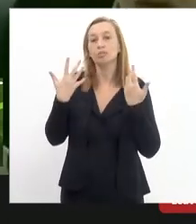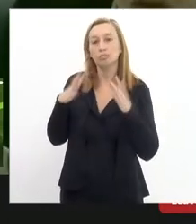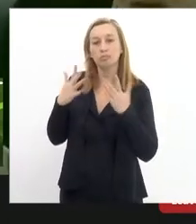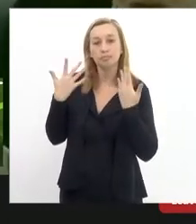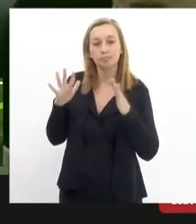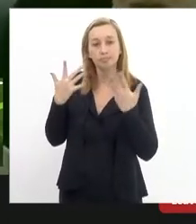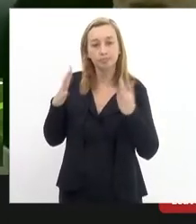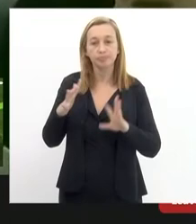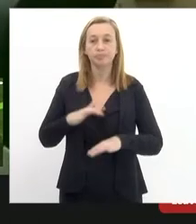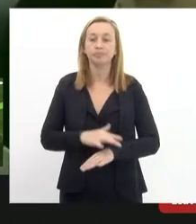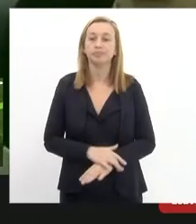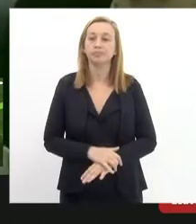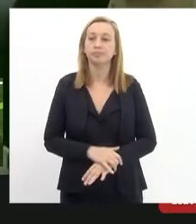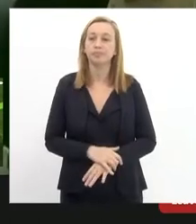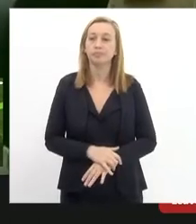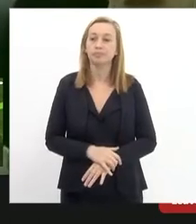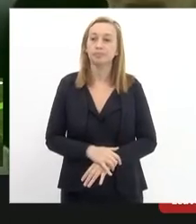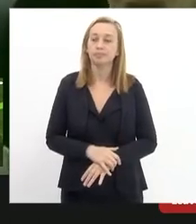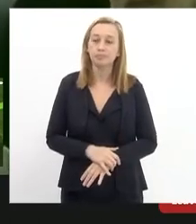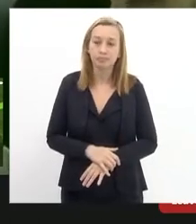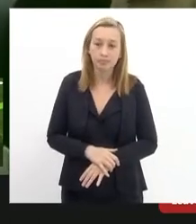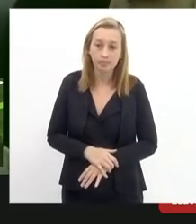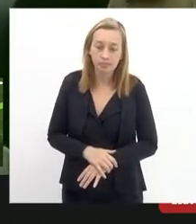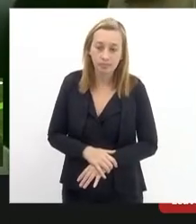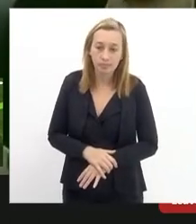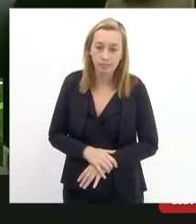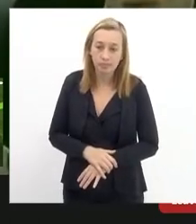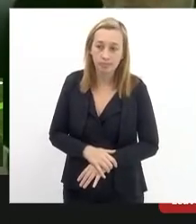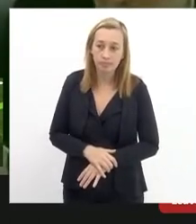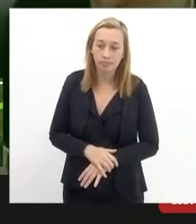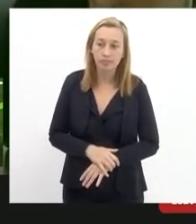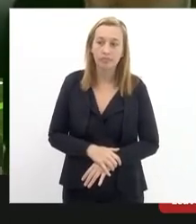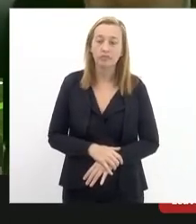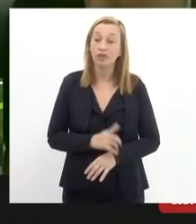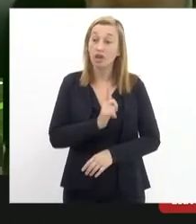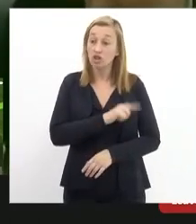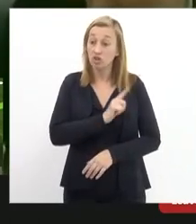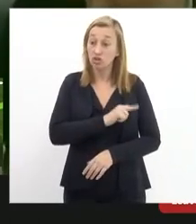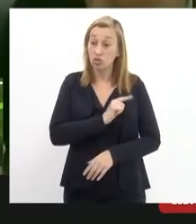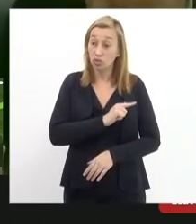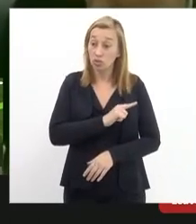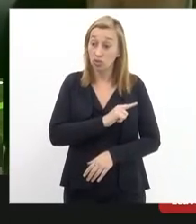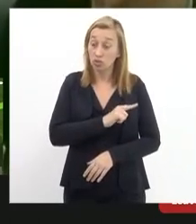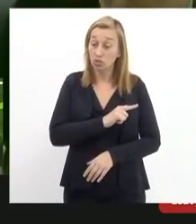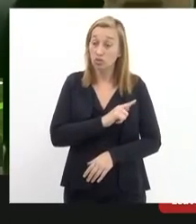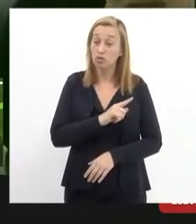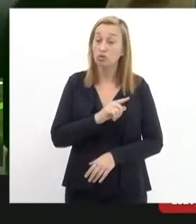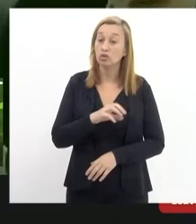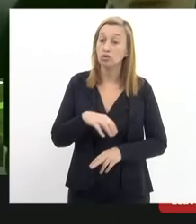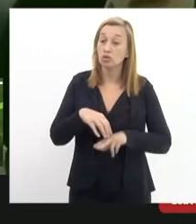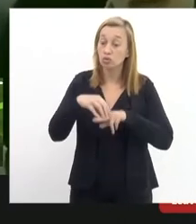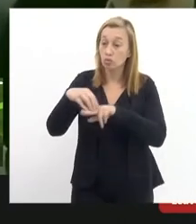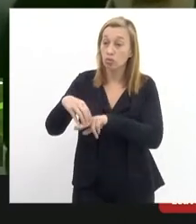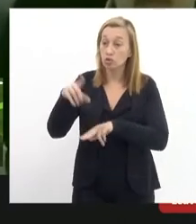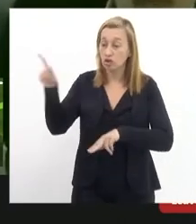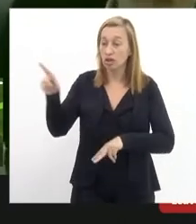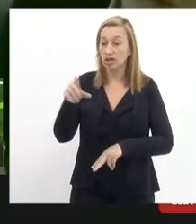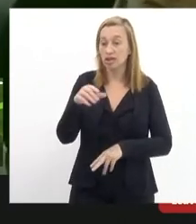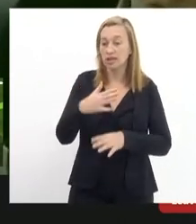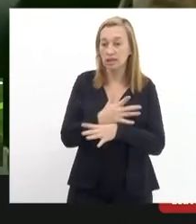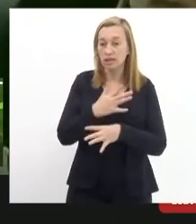a creio que seja a municipalidade a gestora do funcionamento do ponte lá na cidade de Santos